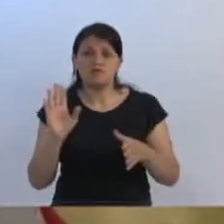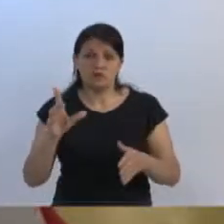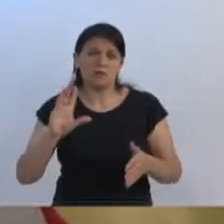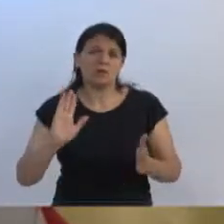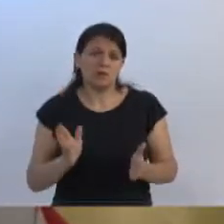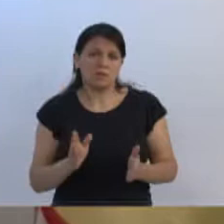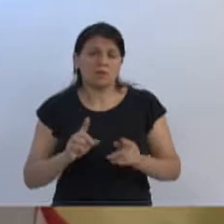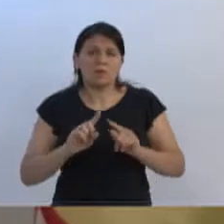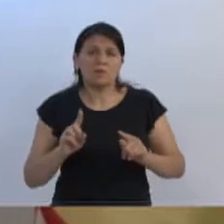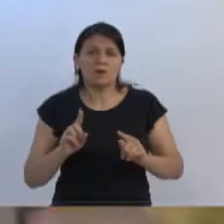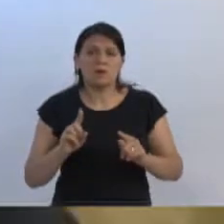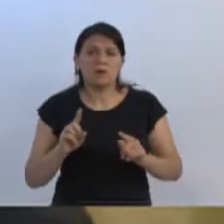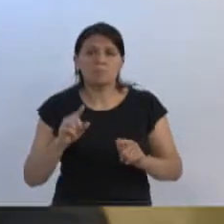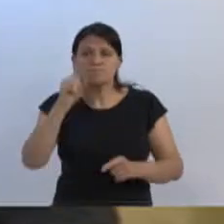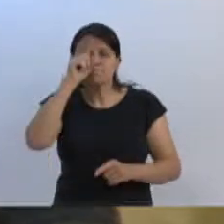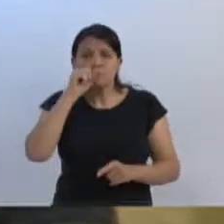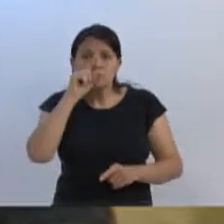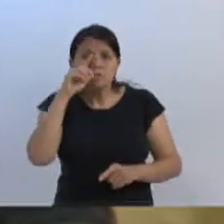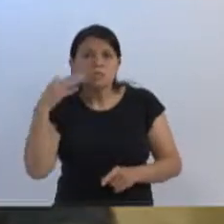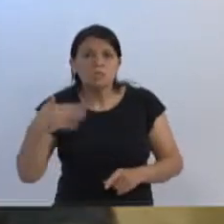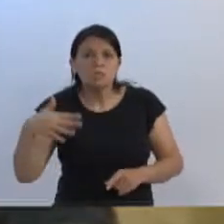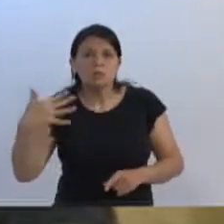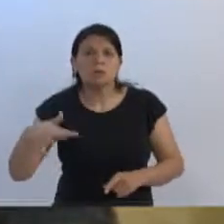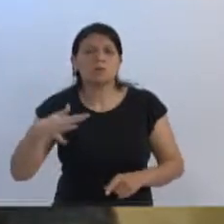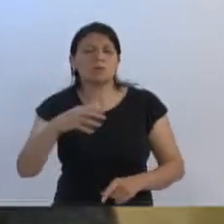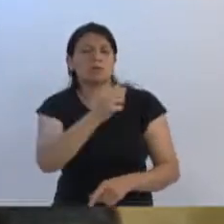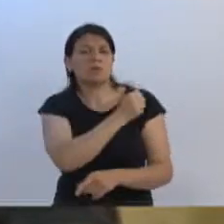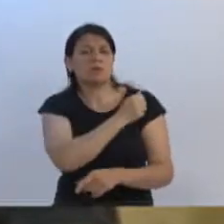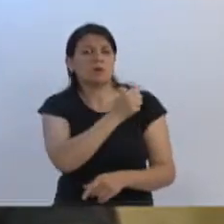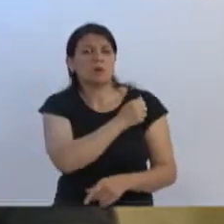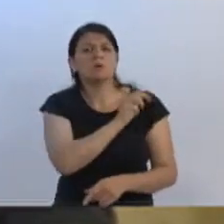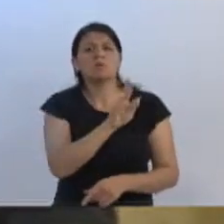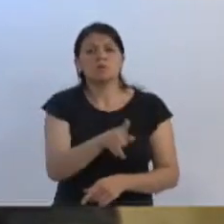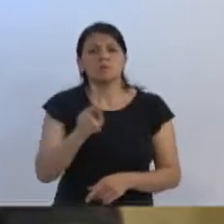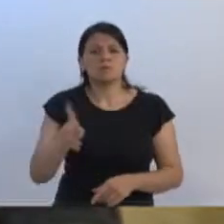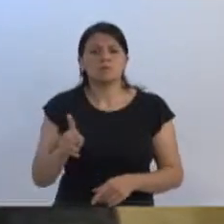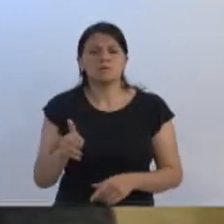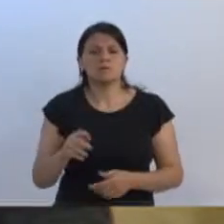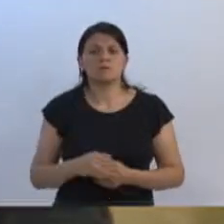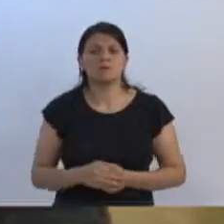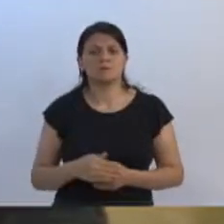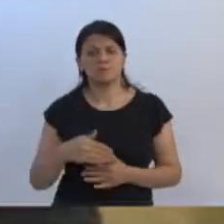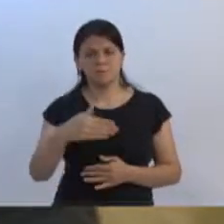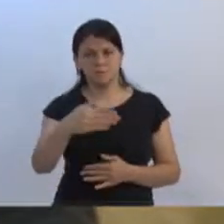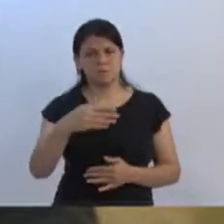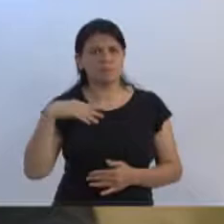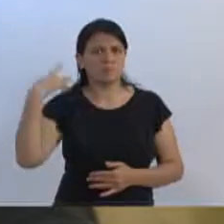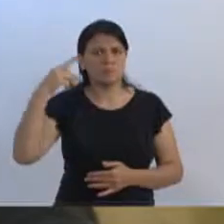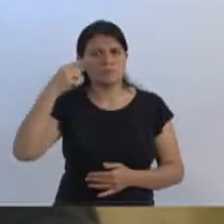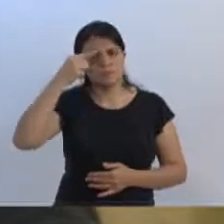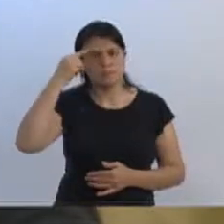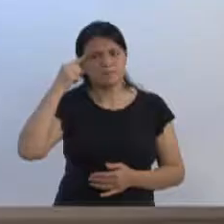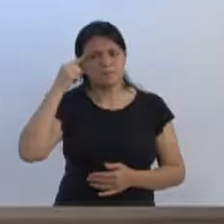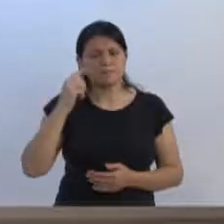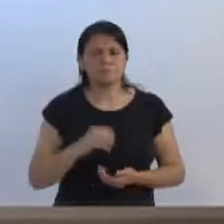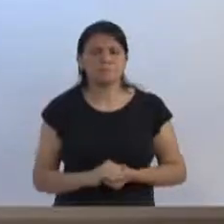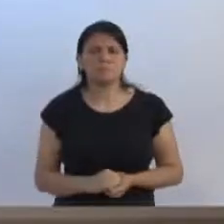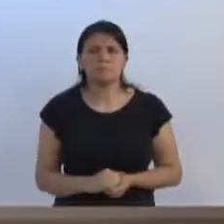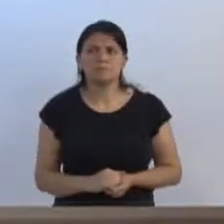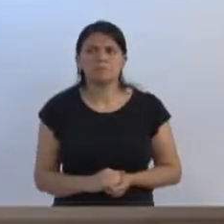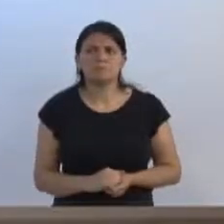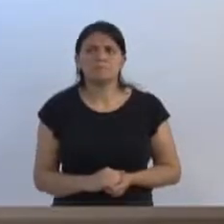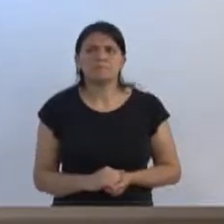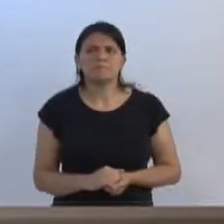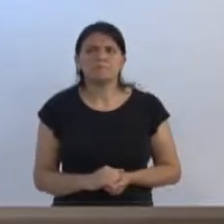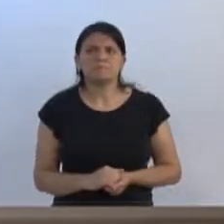abandonada, mas sim colocando em risco a integridade física dos alunos e dos professores. Com o maior prazer, Ito. Vamos ouvir,